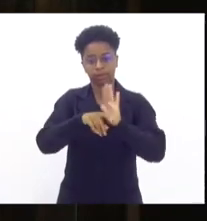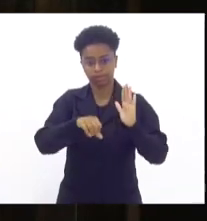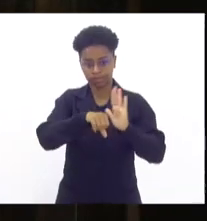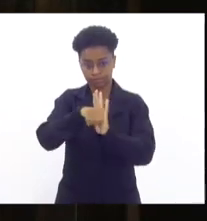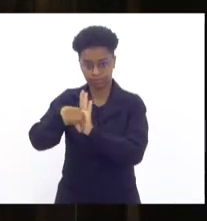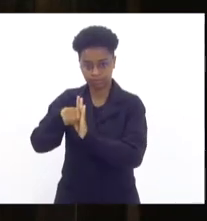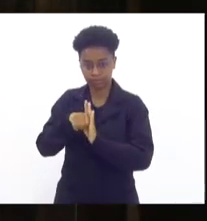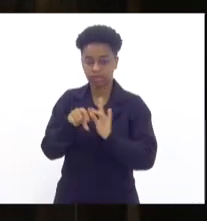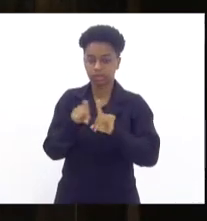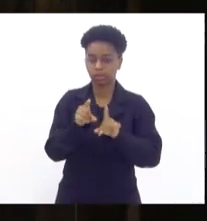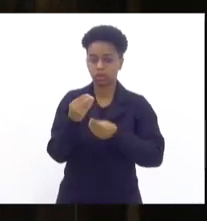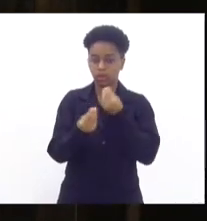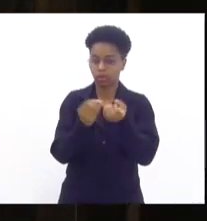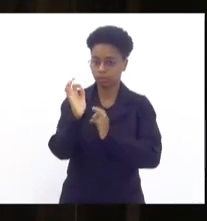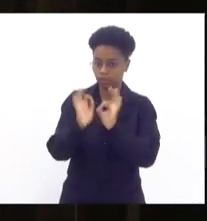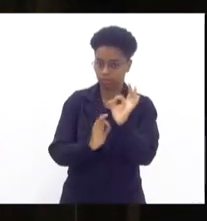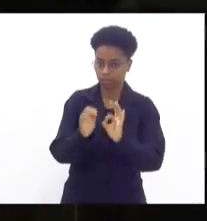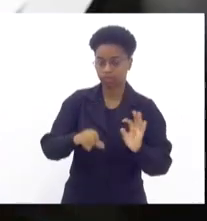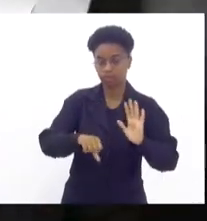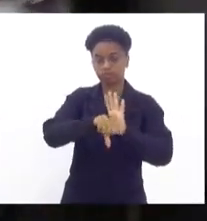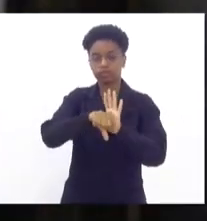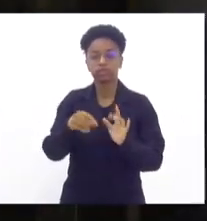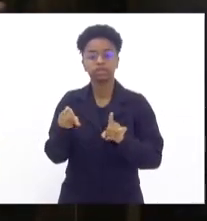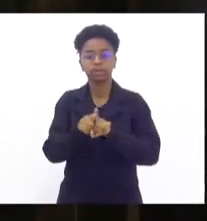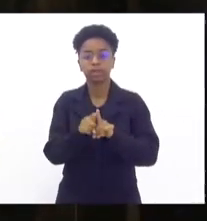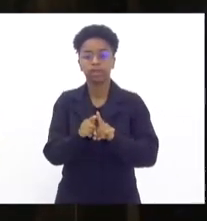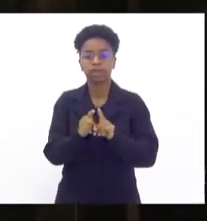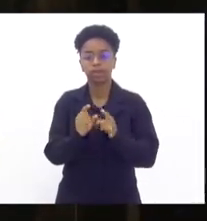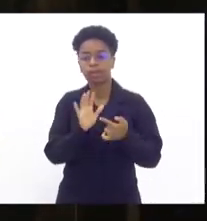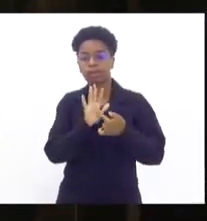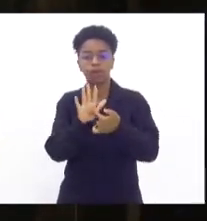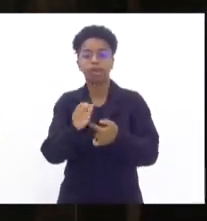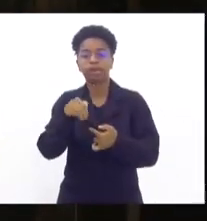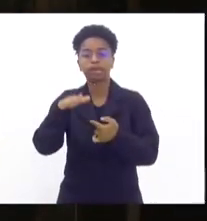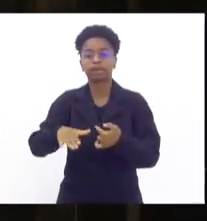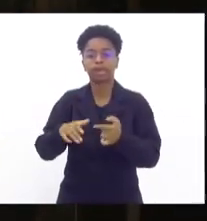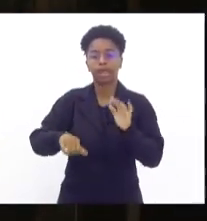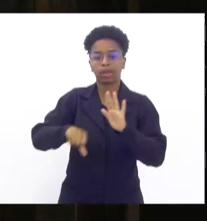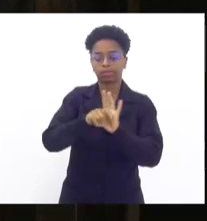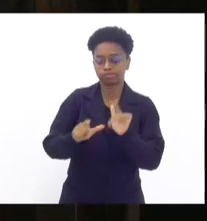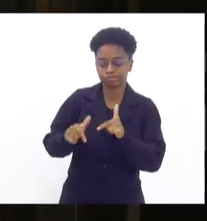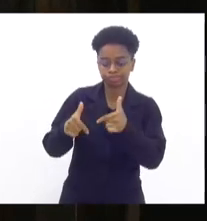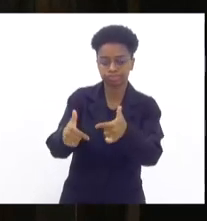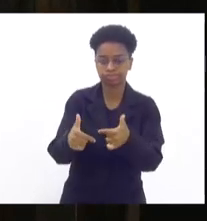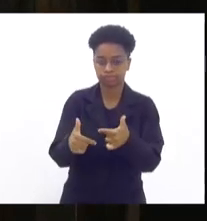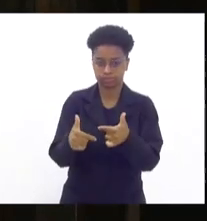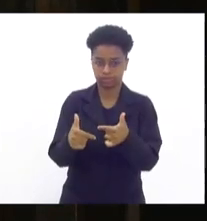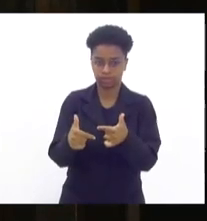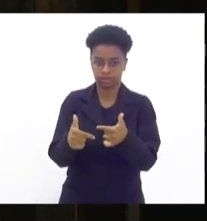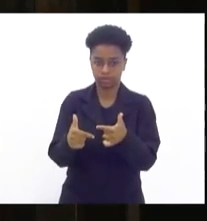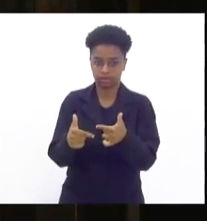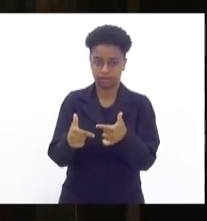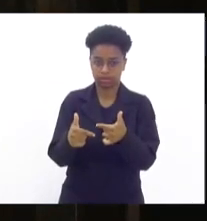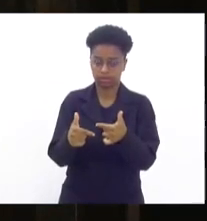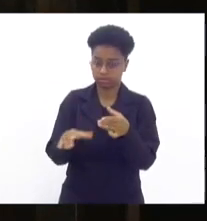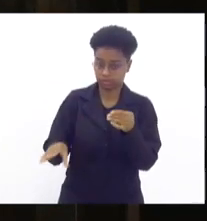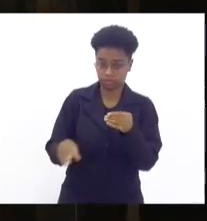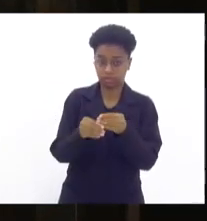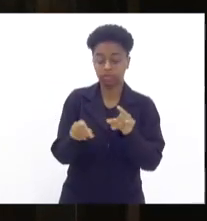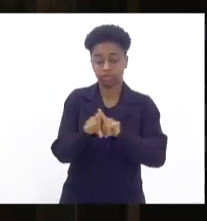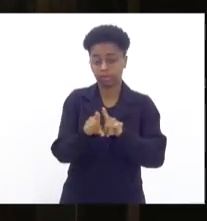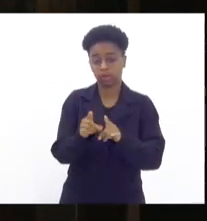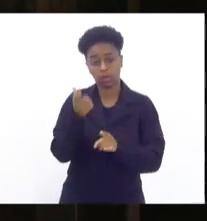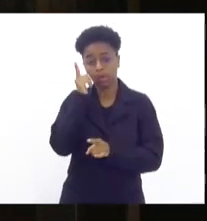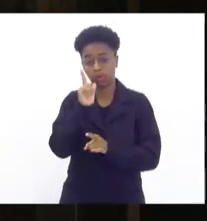criminosas, imputar os crimes cometidos a eles e conseguir mandá-los de